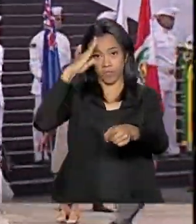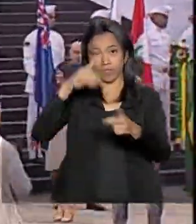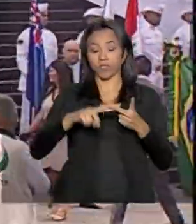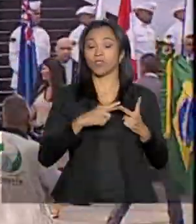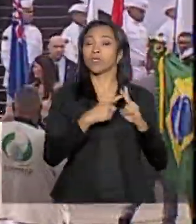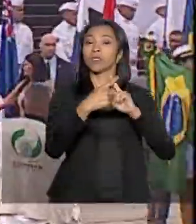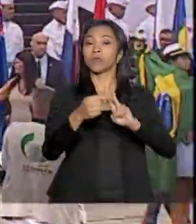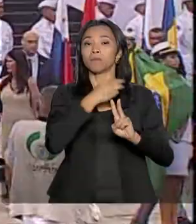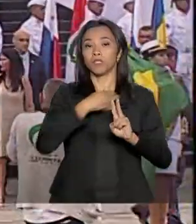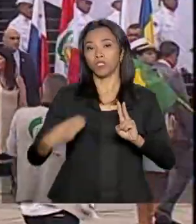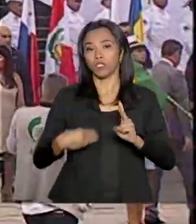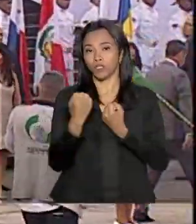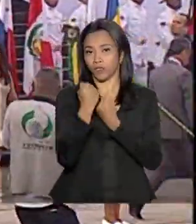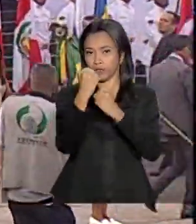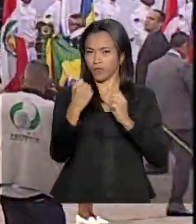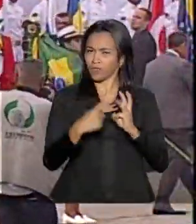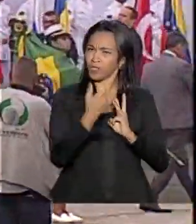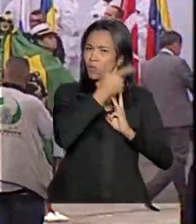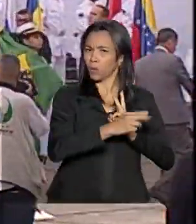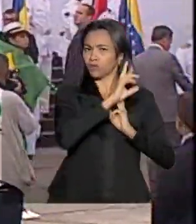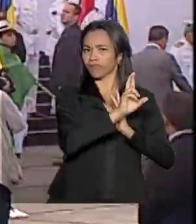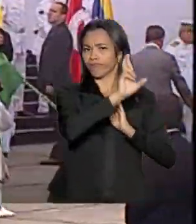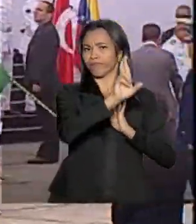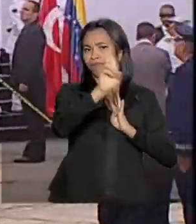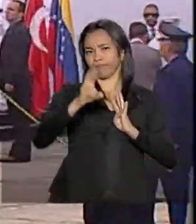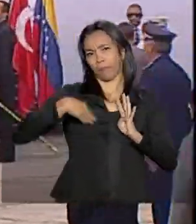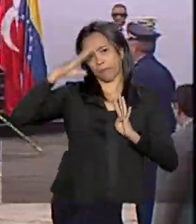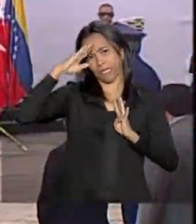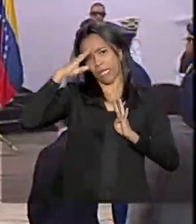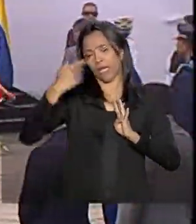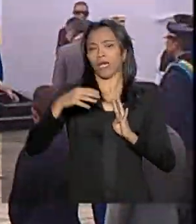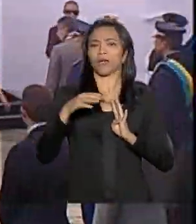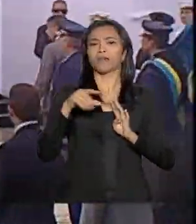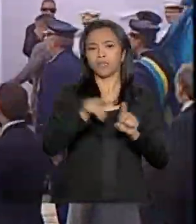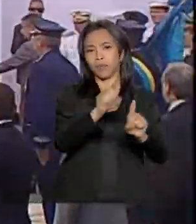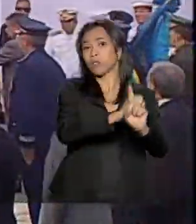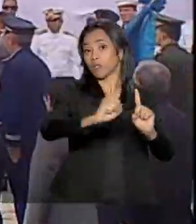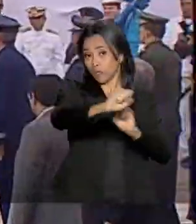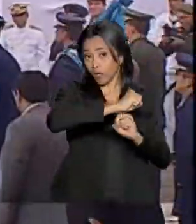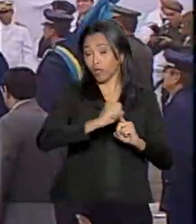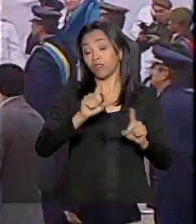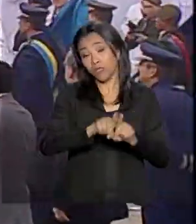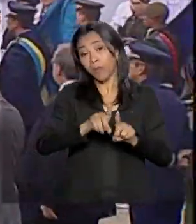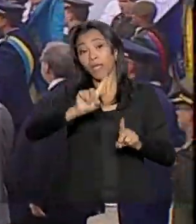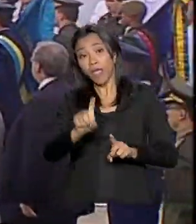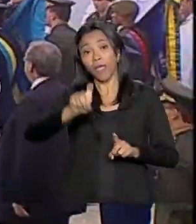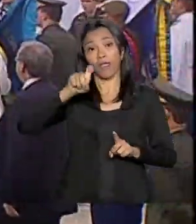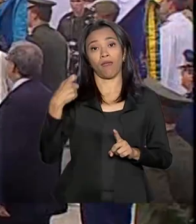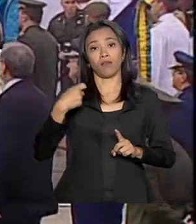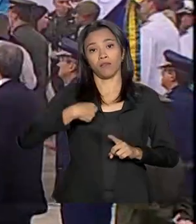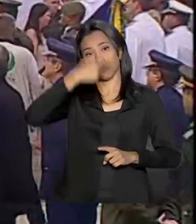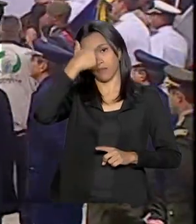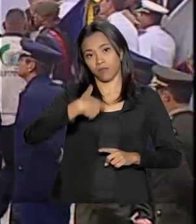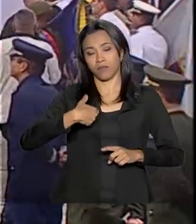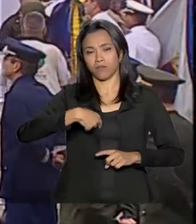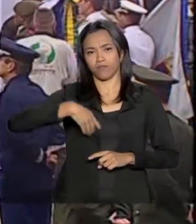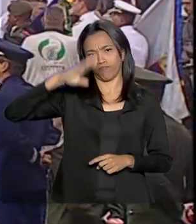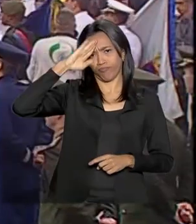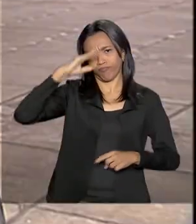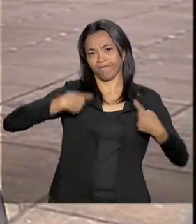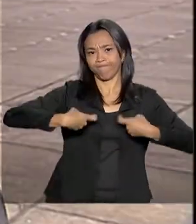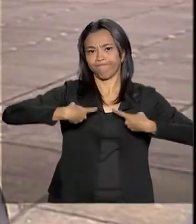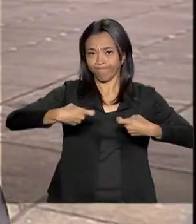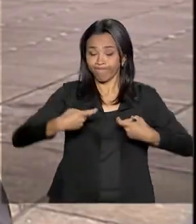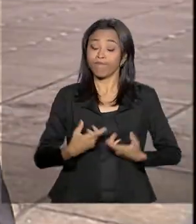Defesa e outras autoridades civis e militares, além de ex-combatentes. O evento sempre é realizado no Monumento